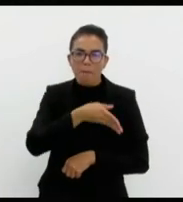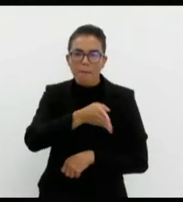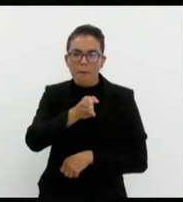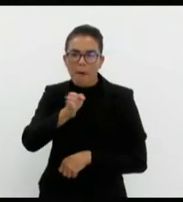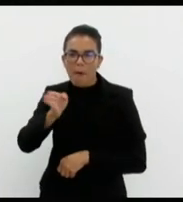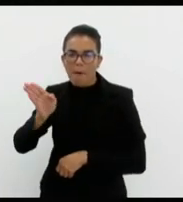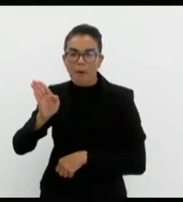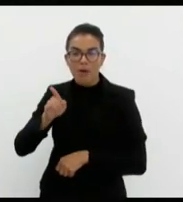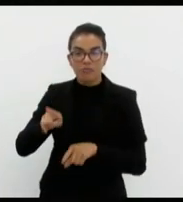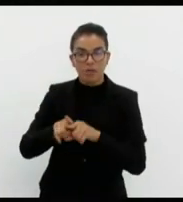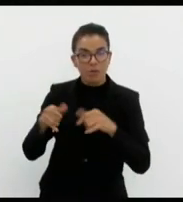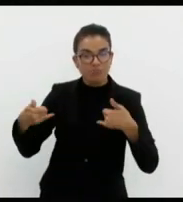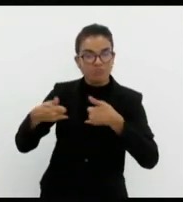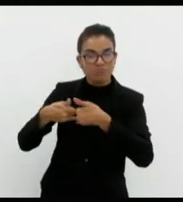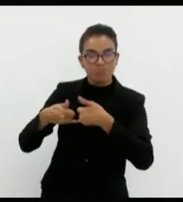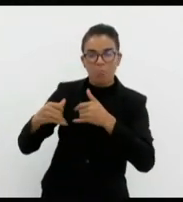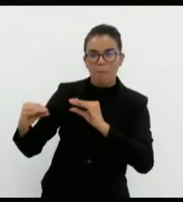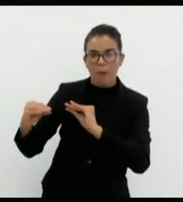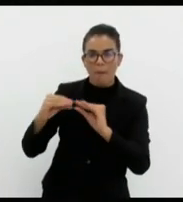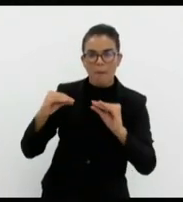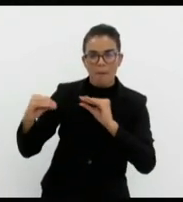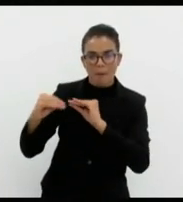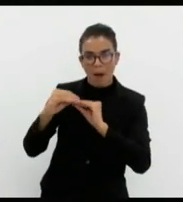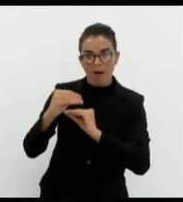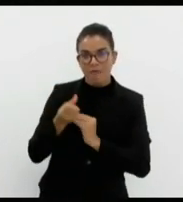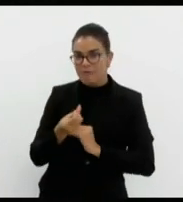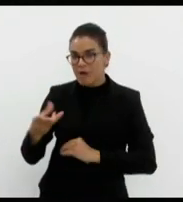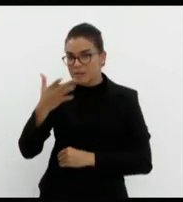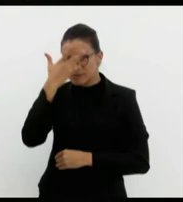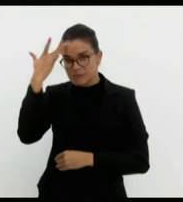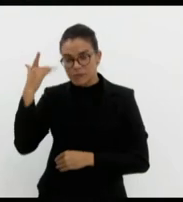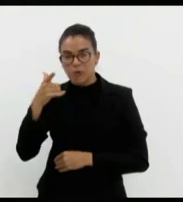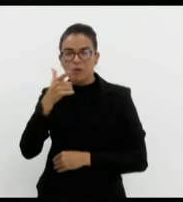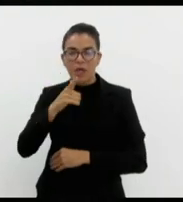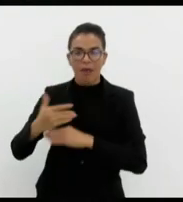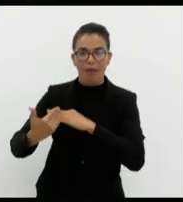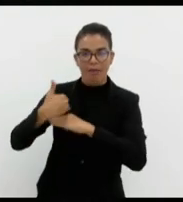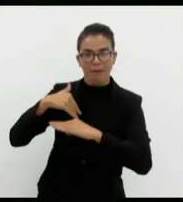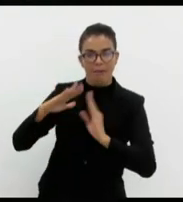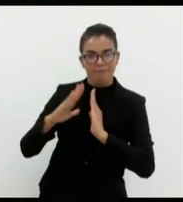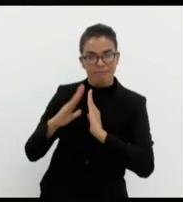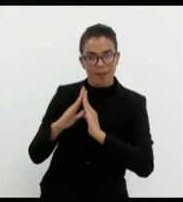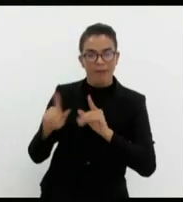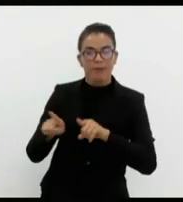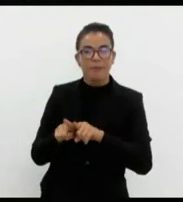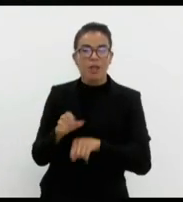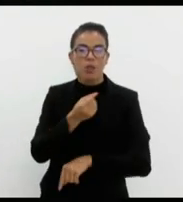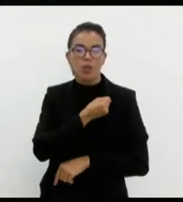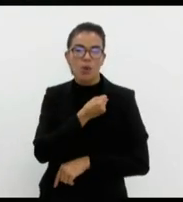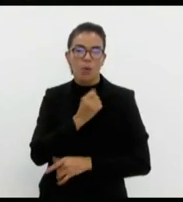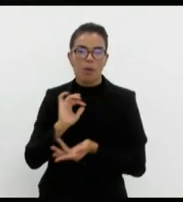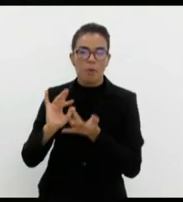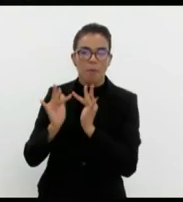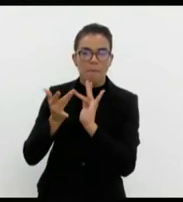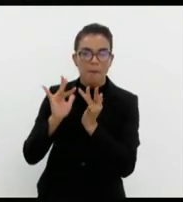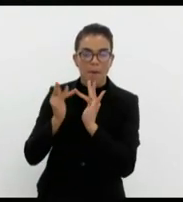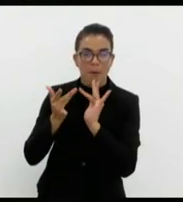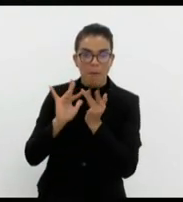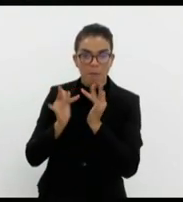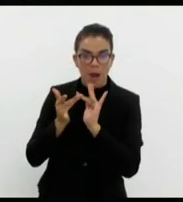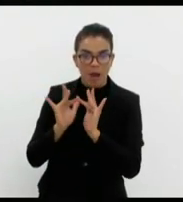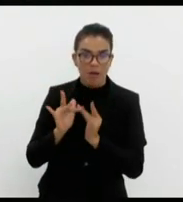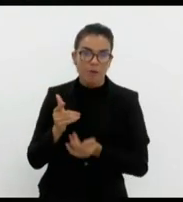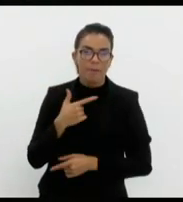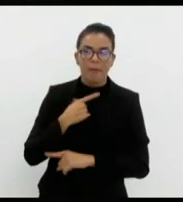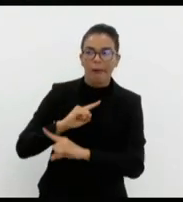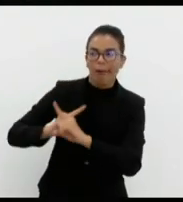recebo inúmeras ligações. Muita gente tem acesso a mim, a minha casa e ao meu número de celular. Eu não consigo impedir que qualquer pessoa me